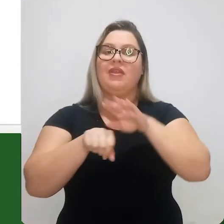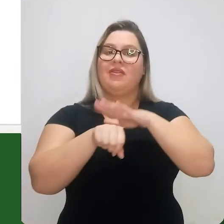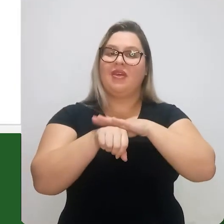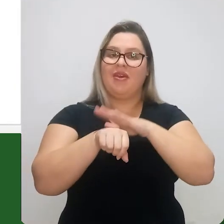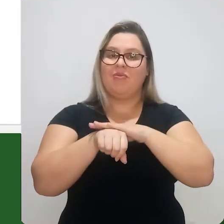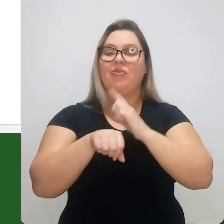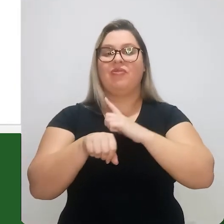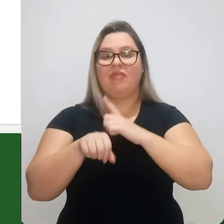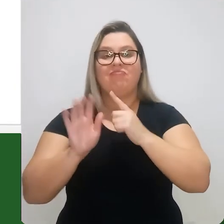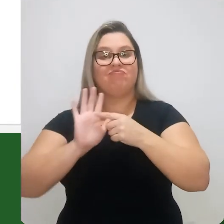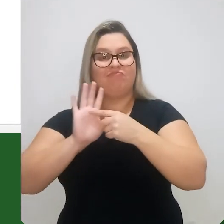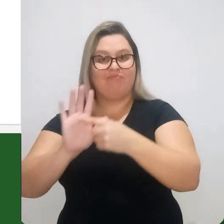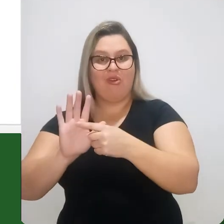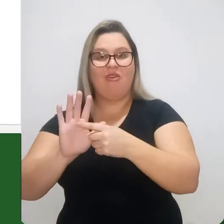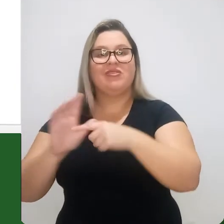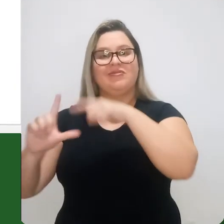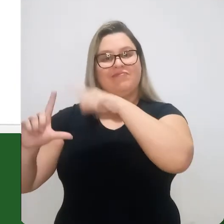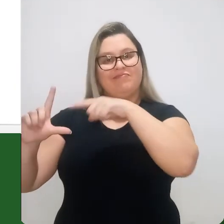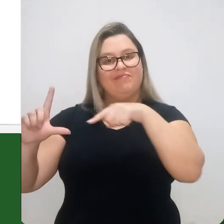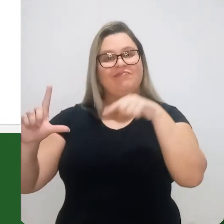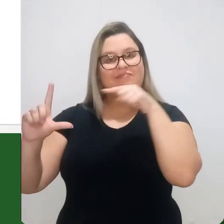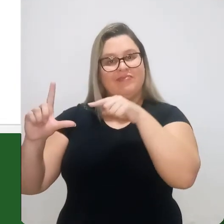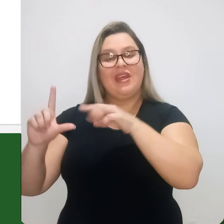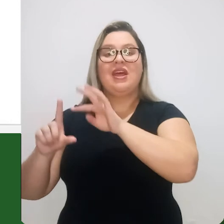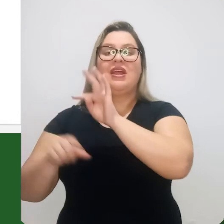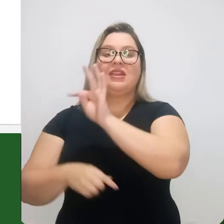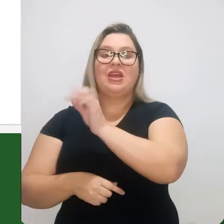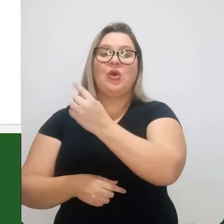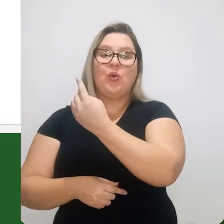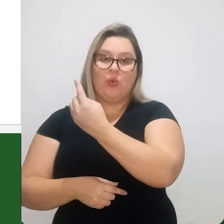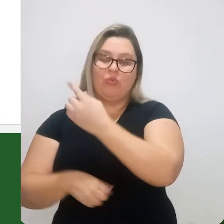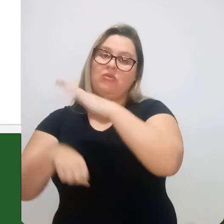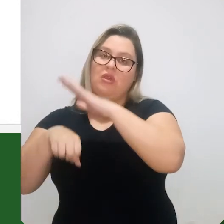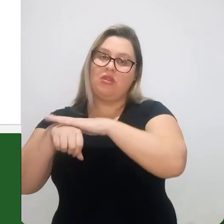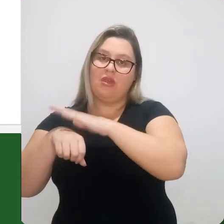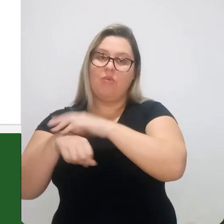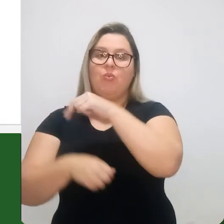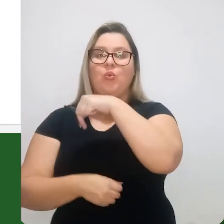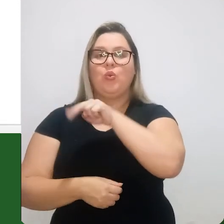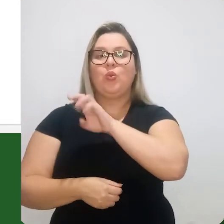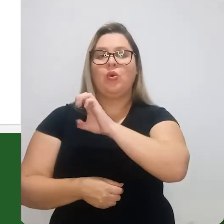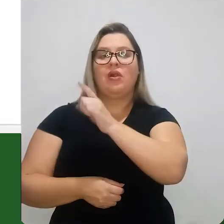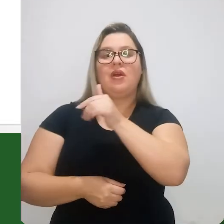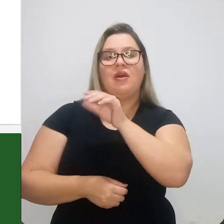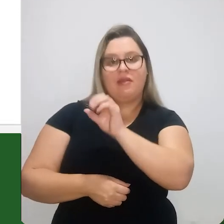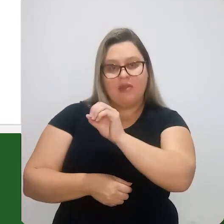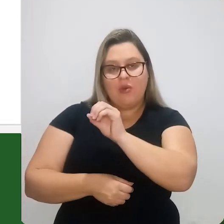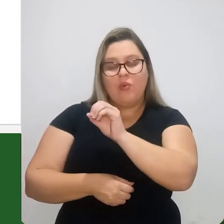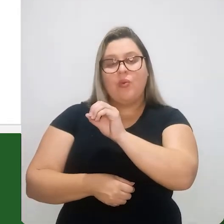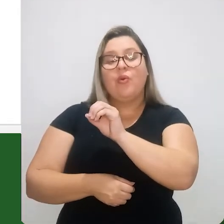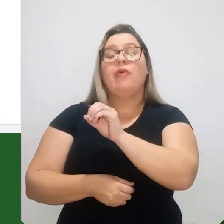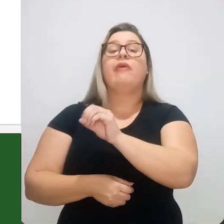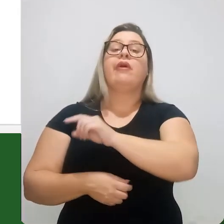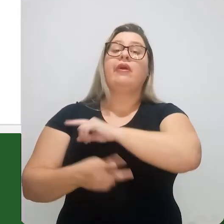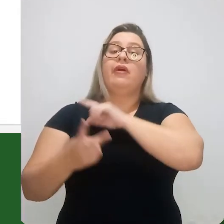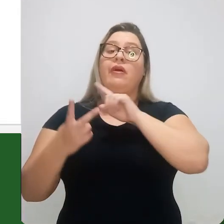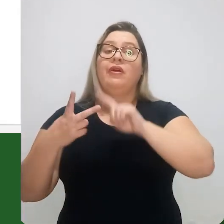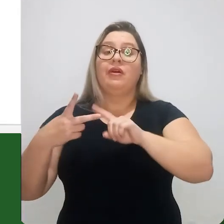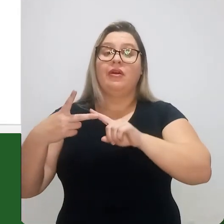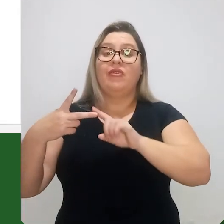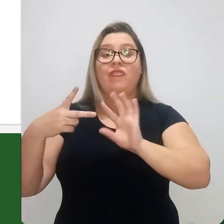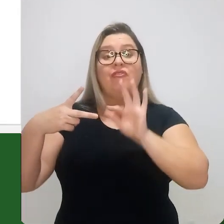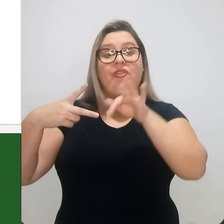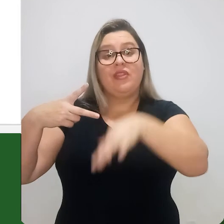nós teríamos esta situação aqui. Para a temperatura T1 nós temos o tempo de nucleação, que é o tempo do início da transformação de fase